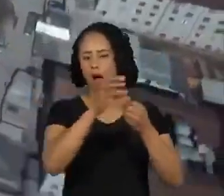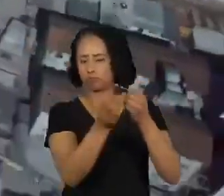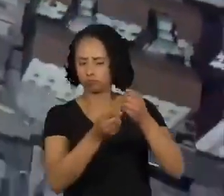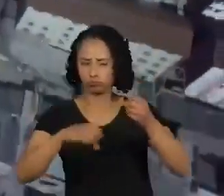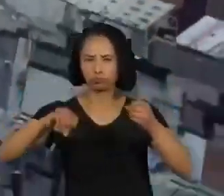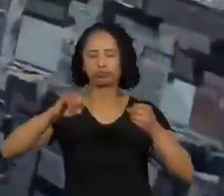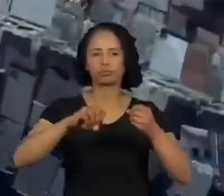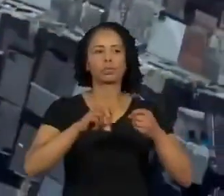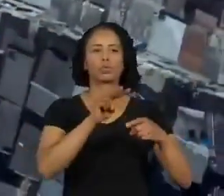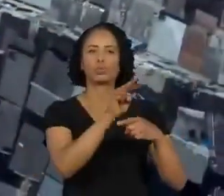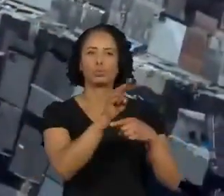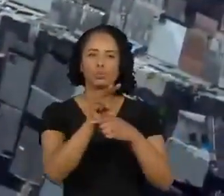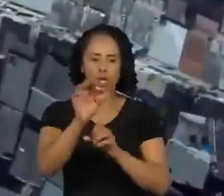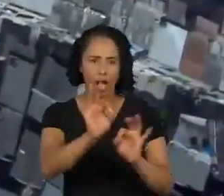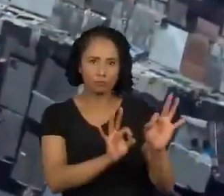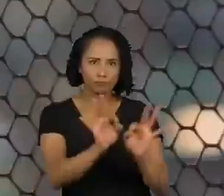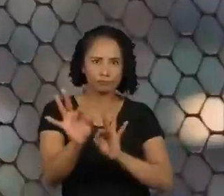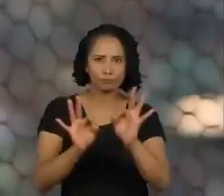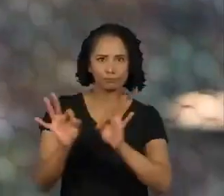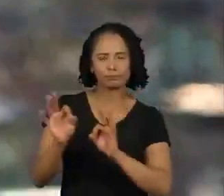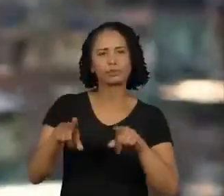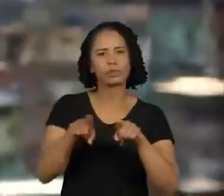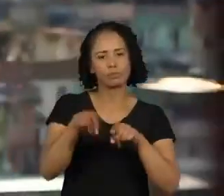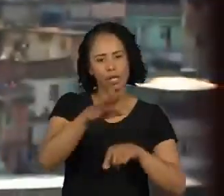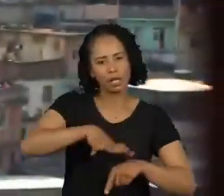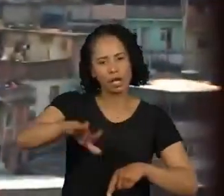também sejam territórios com muita área verde.